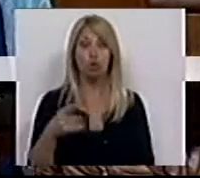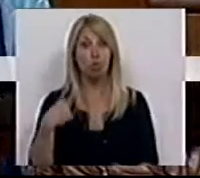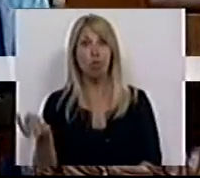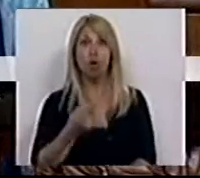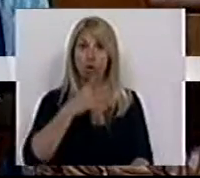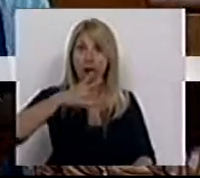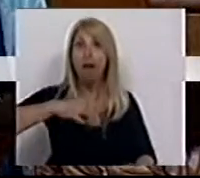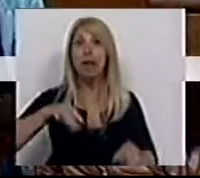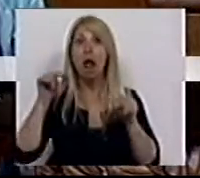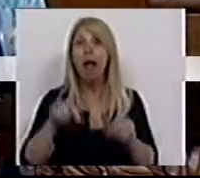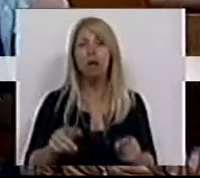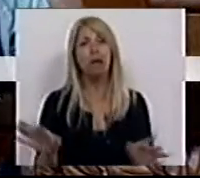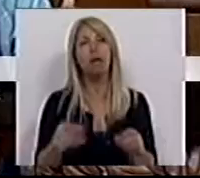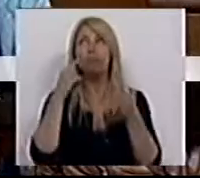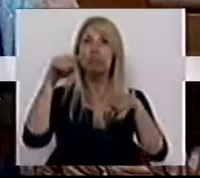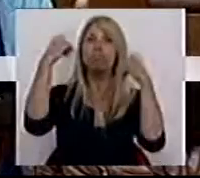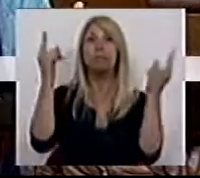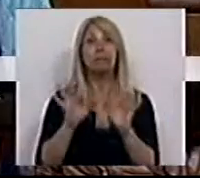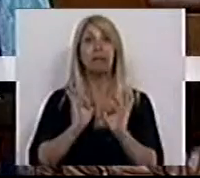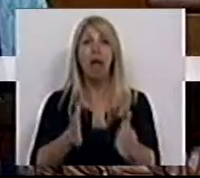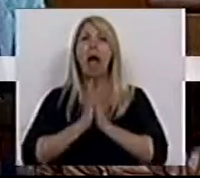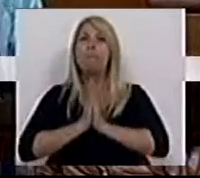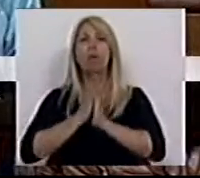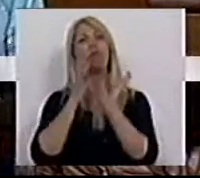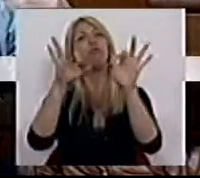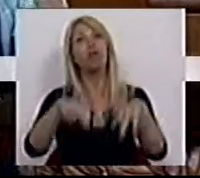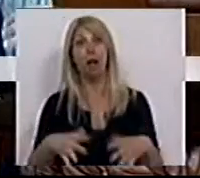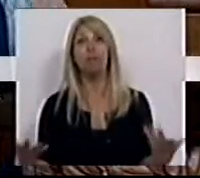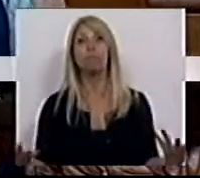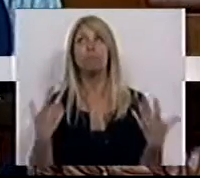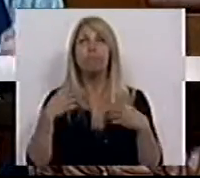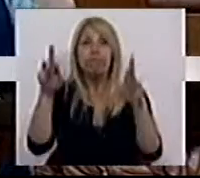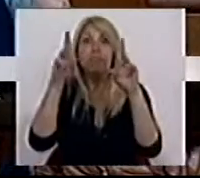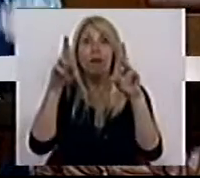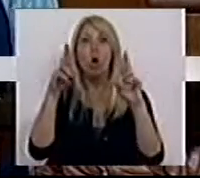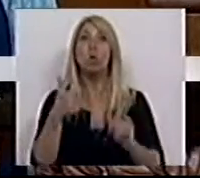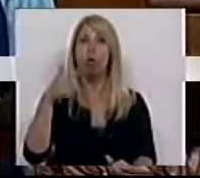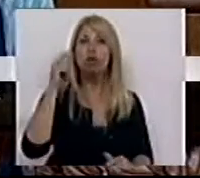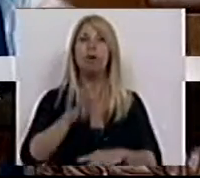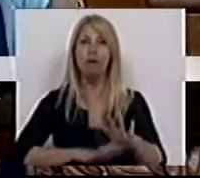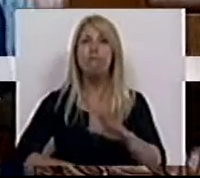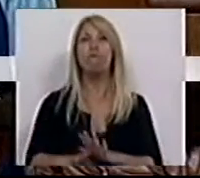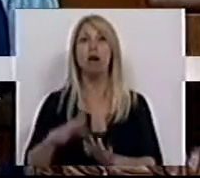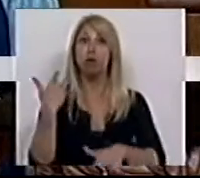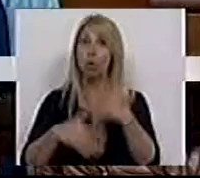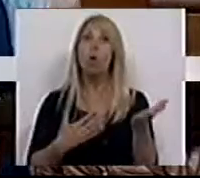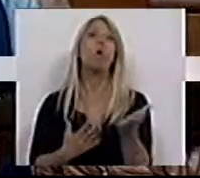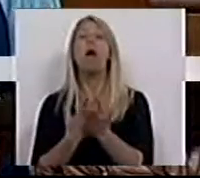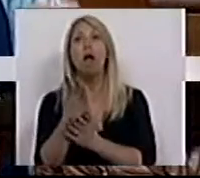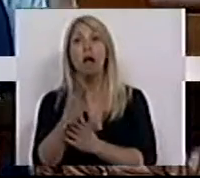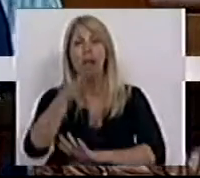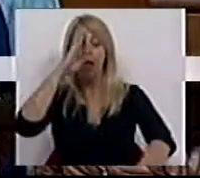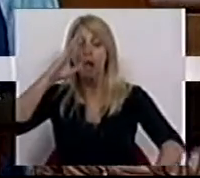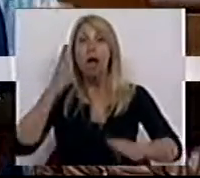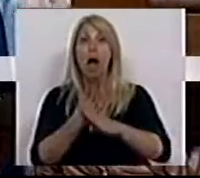queremos deixar como apelo final e os votos que o Bloco de Esquerda faz é para que se mantenha o empenho no acompanhamento